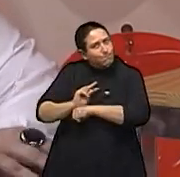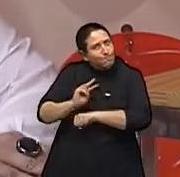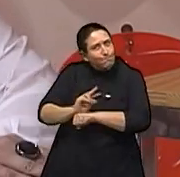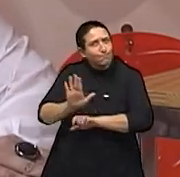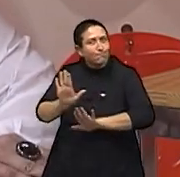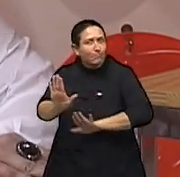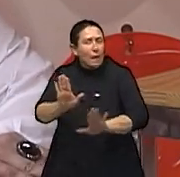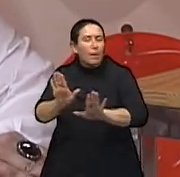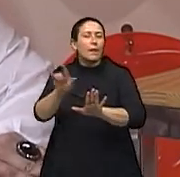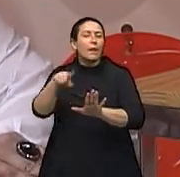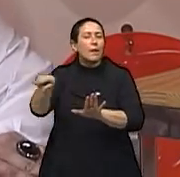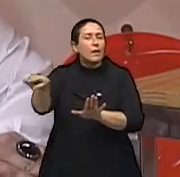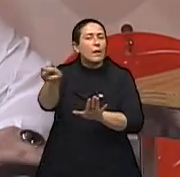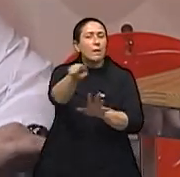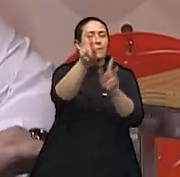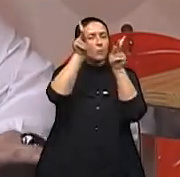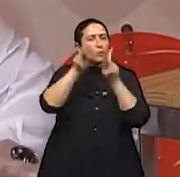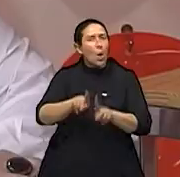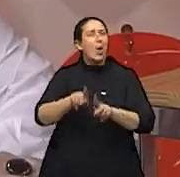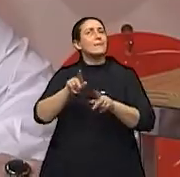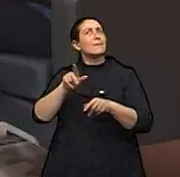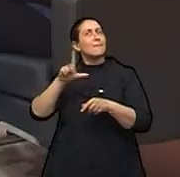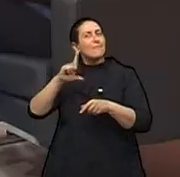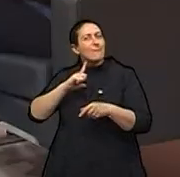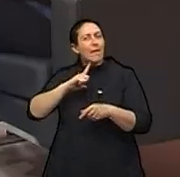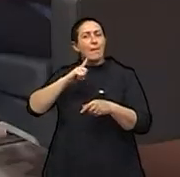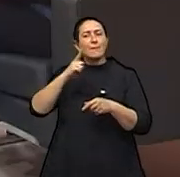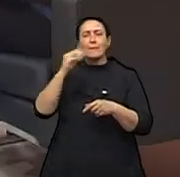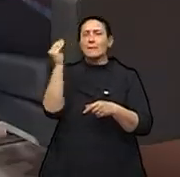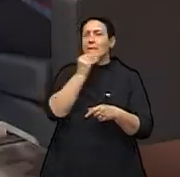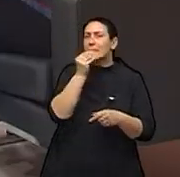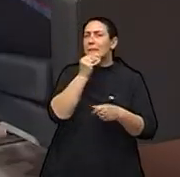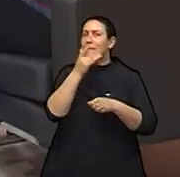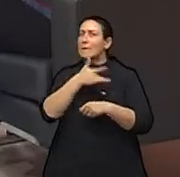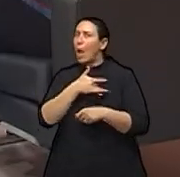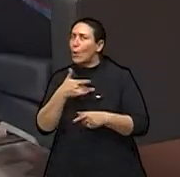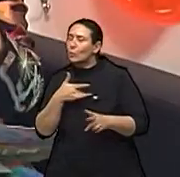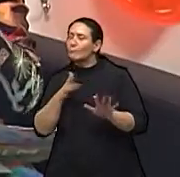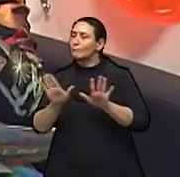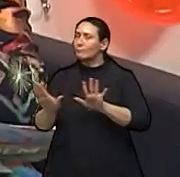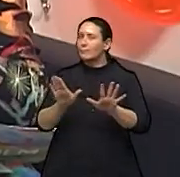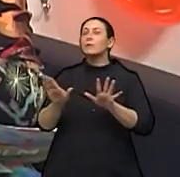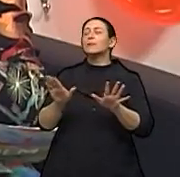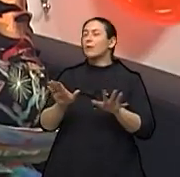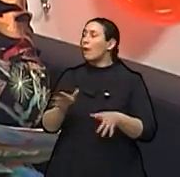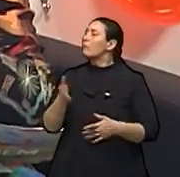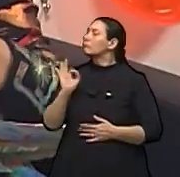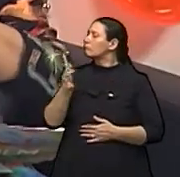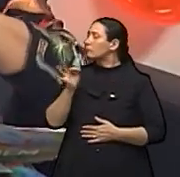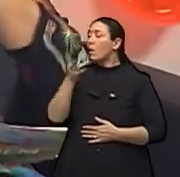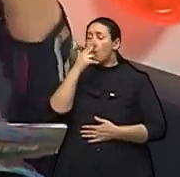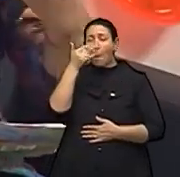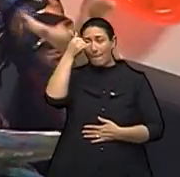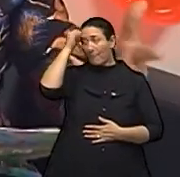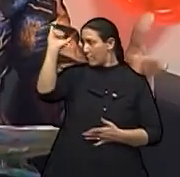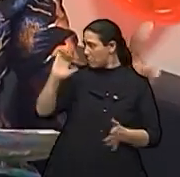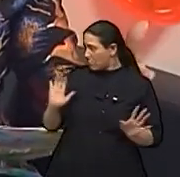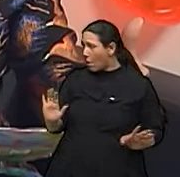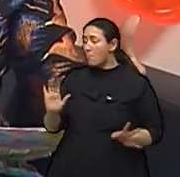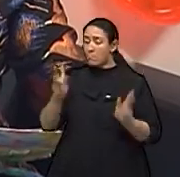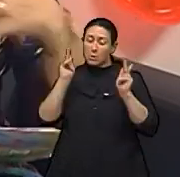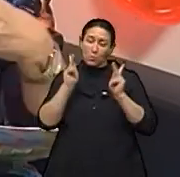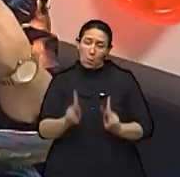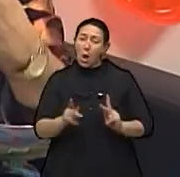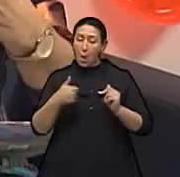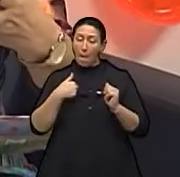resguardar esses casos, Excelente, Ângela, me respondeste, viu? Então, é como uma prevenção. Eu poderei me